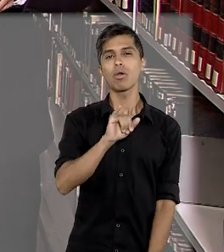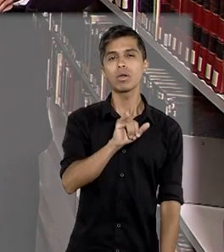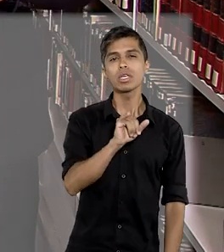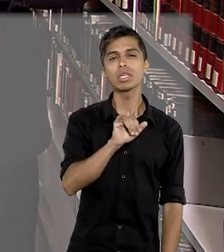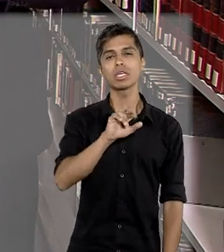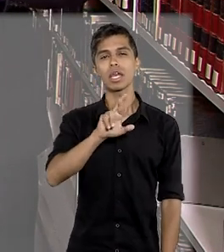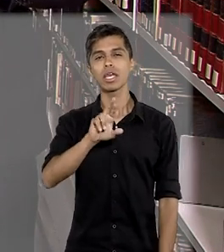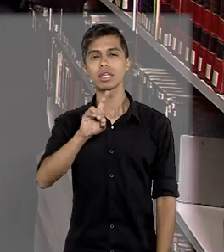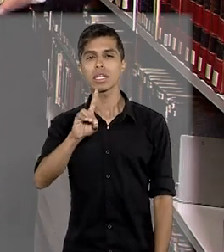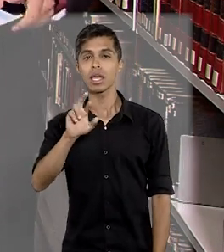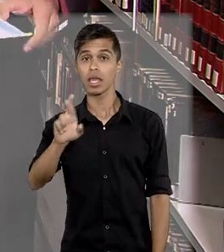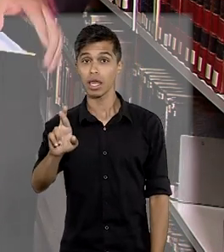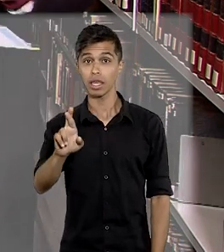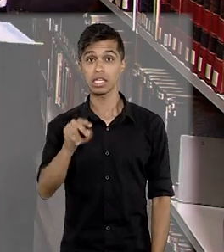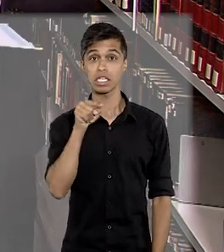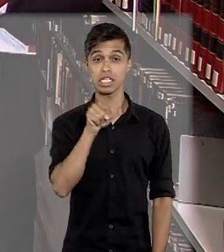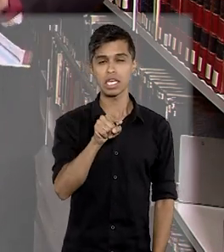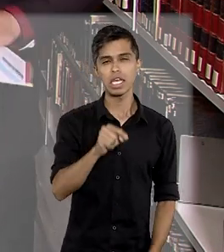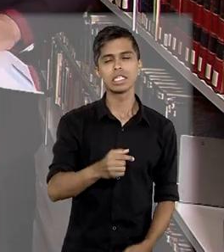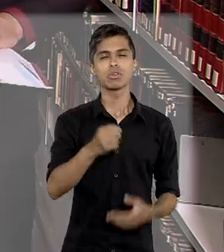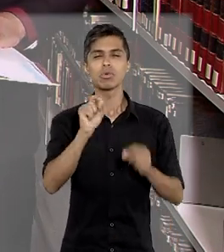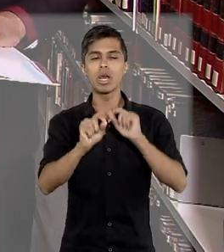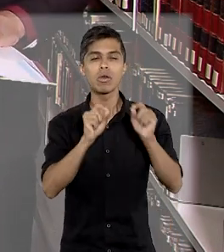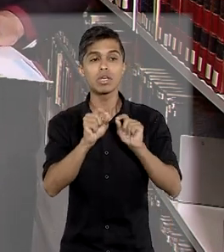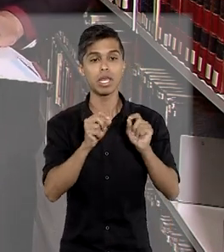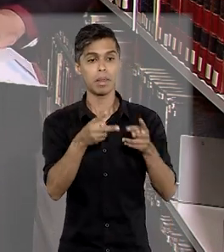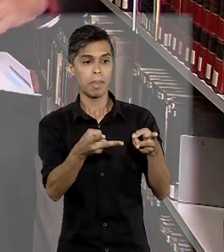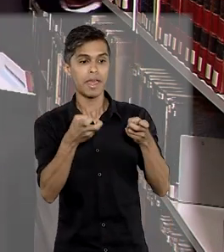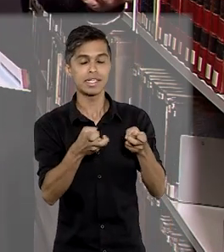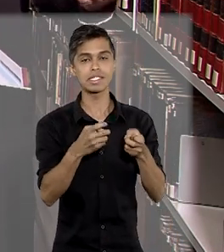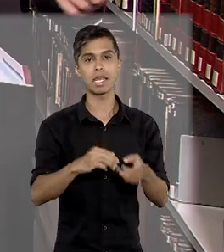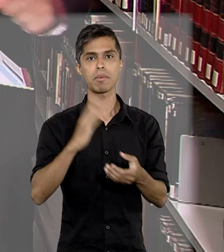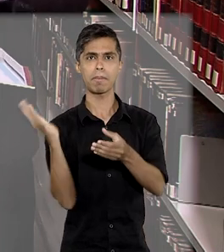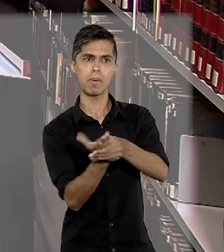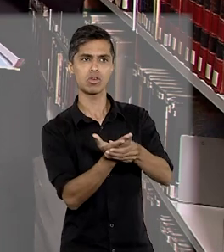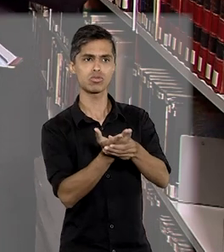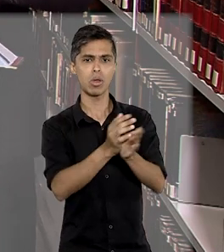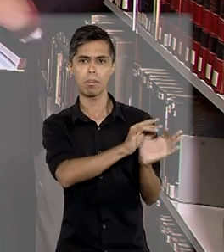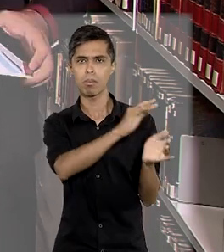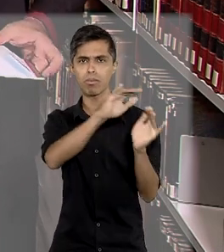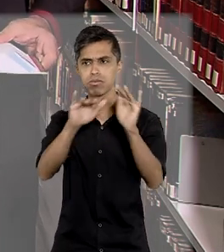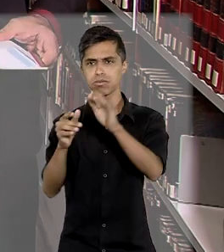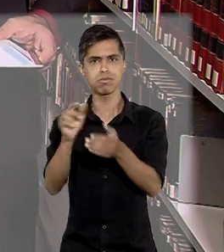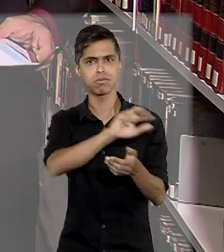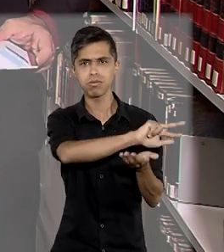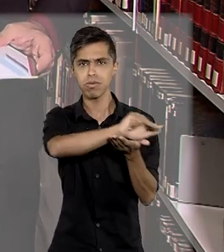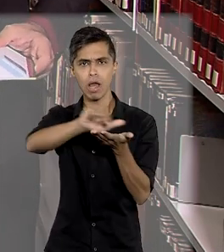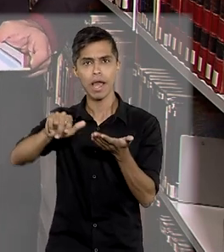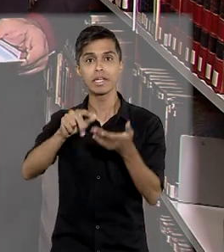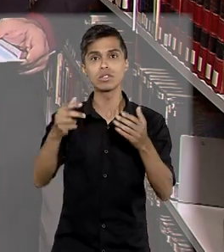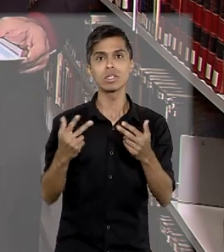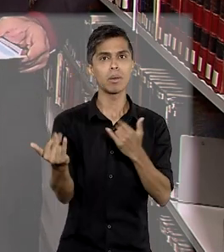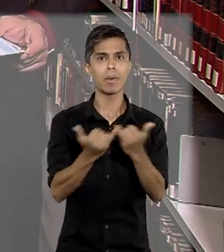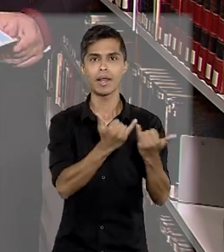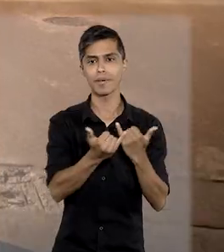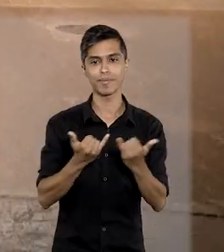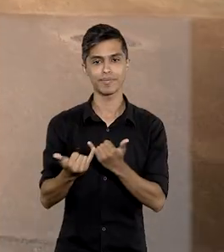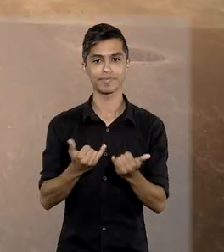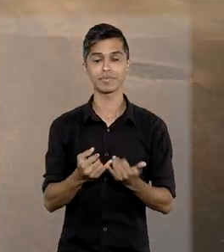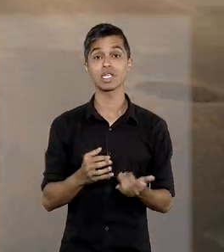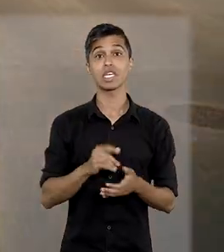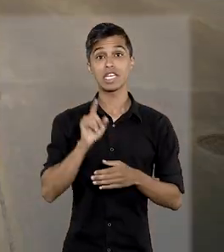É o incidente de resolução de demandas repetitivas, ou seja, uma mesma tese para casos semelhantes.